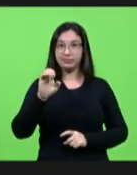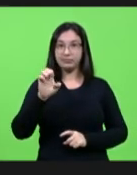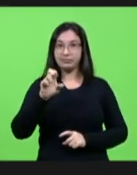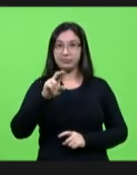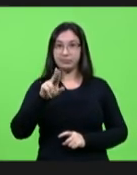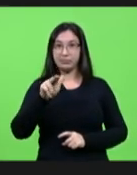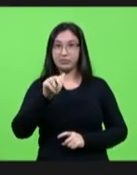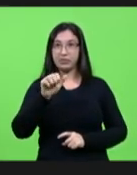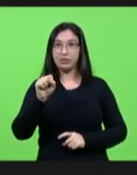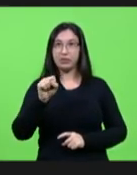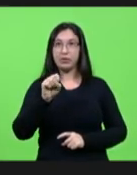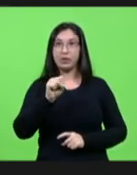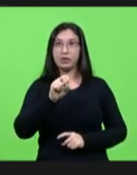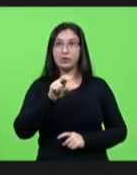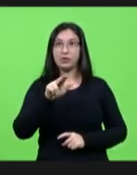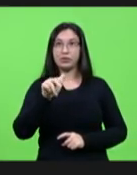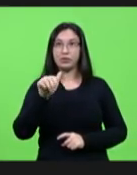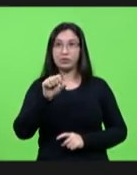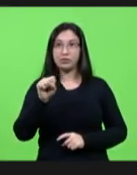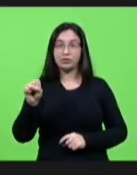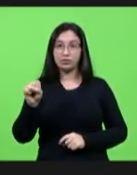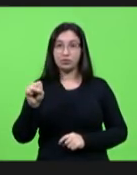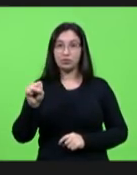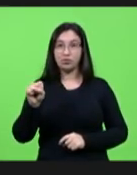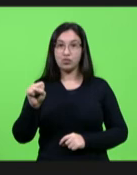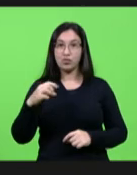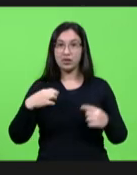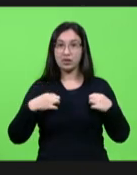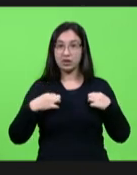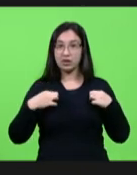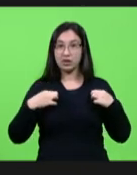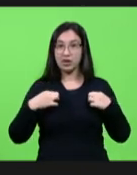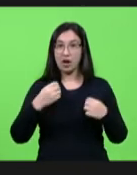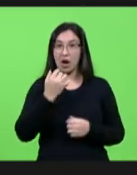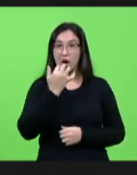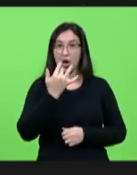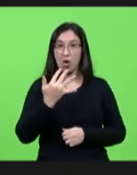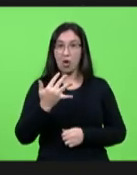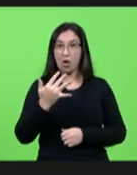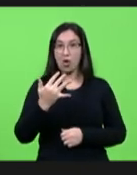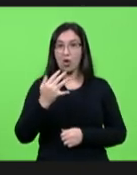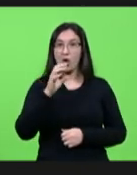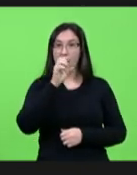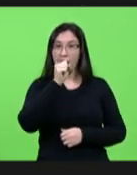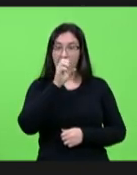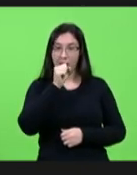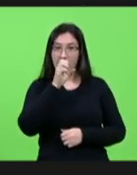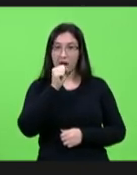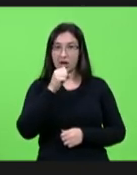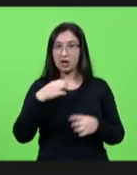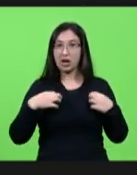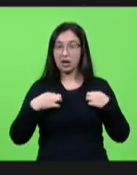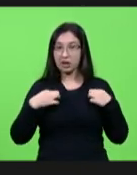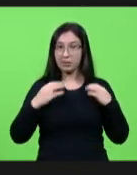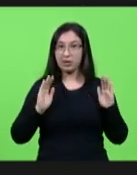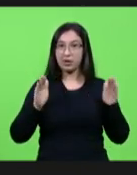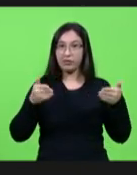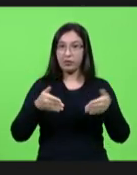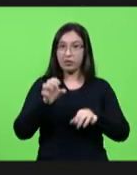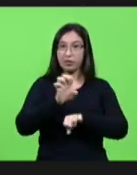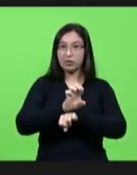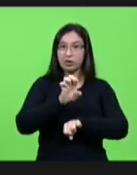em laranja é a camiseta do fórum estadual dos